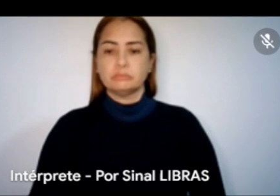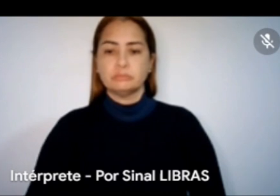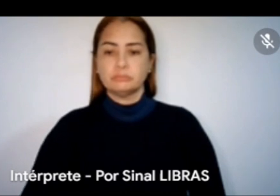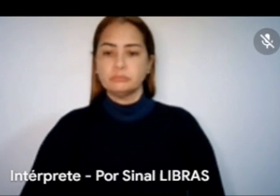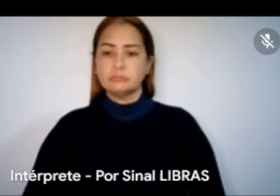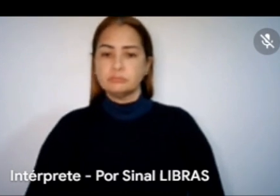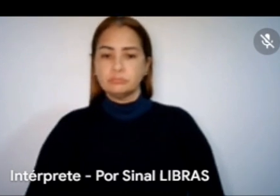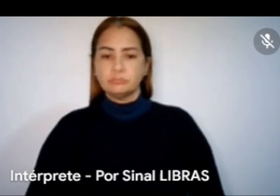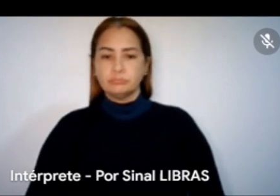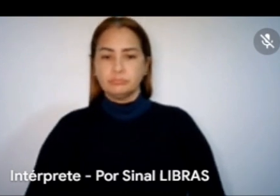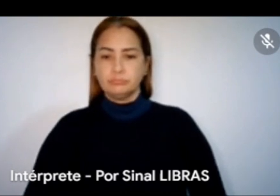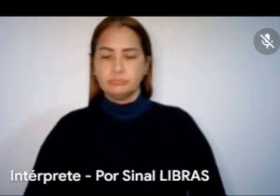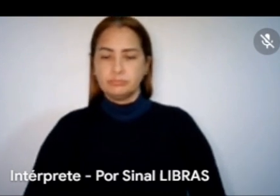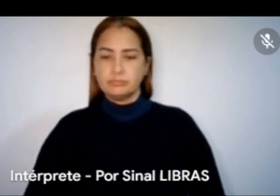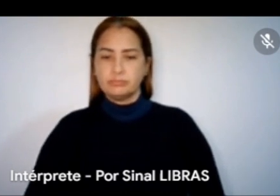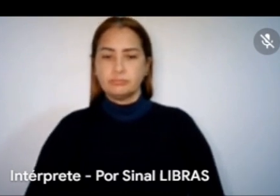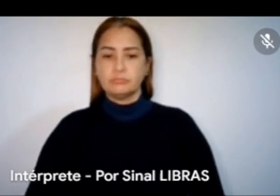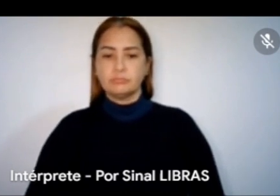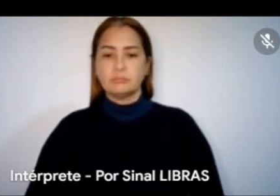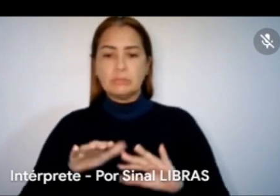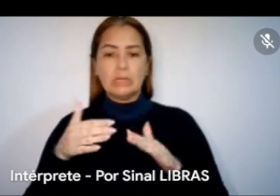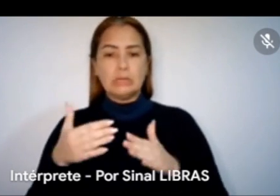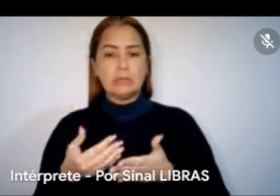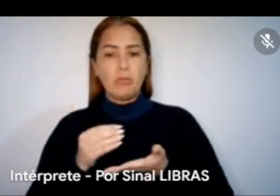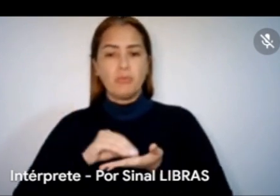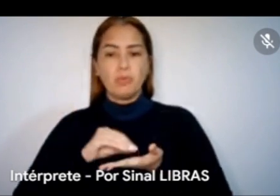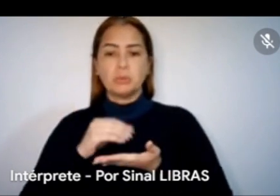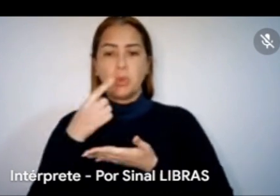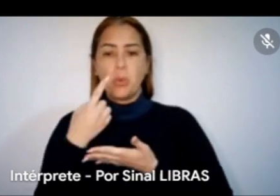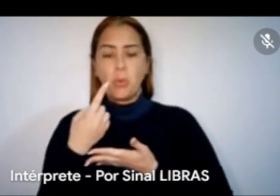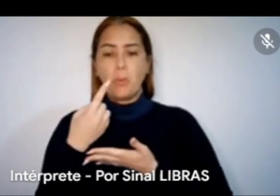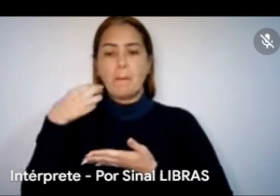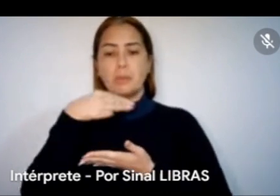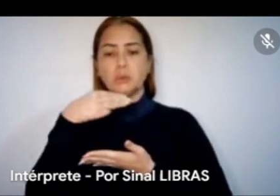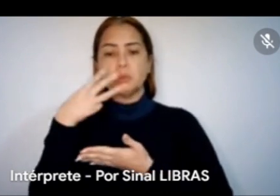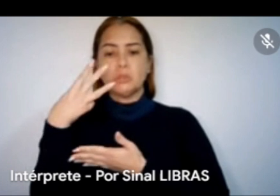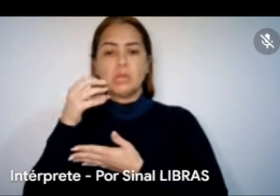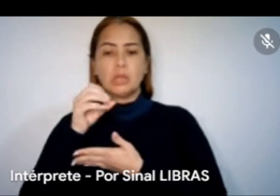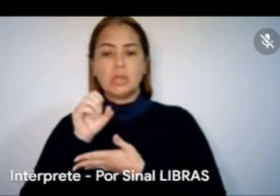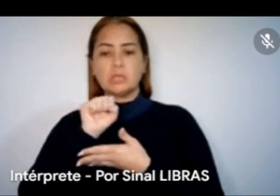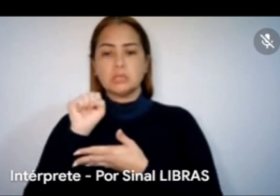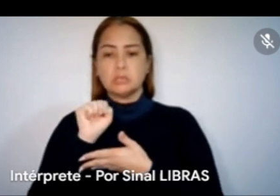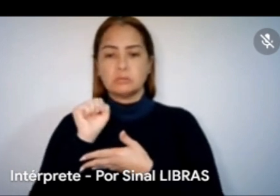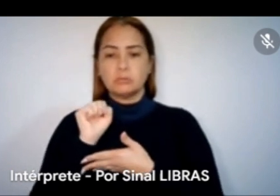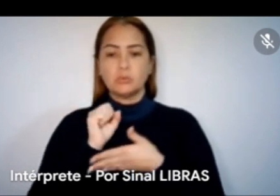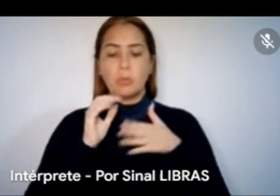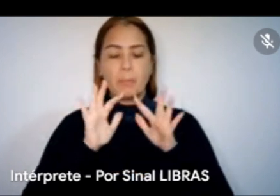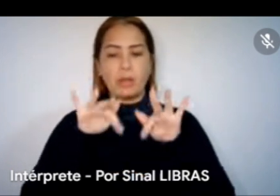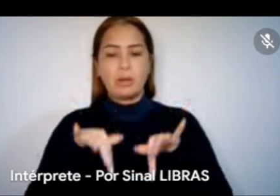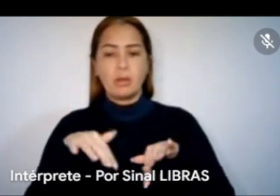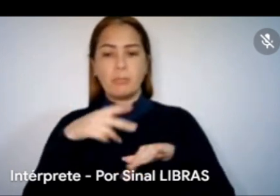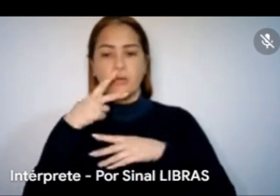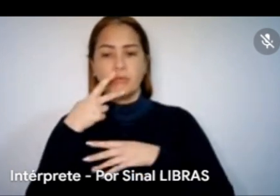No chat a gente vai avisar quando faltar um minuto, 30 segundos e 10 segundos para encerrar a fala, mas também vai ter o